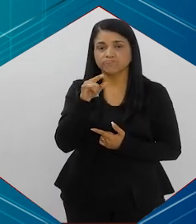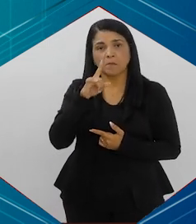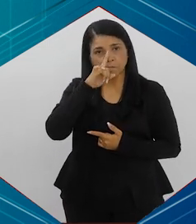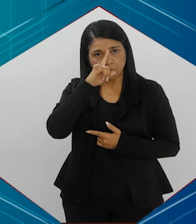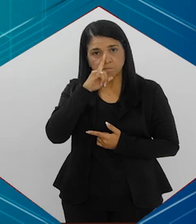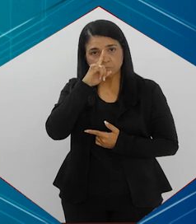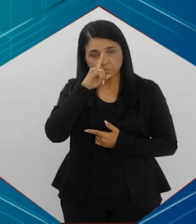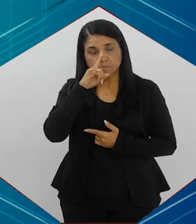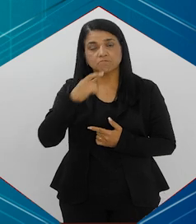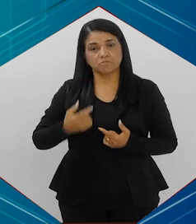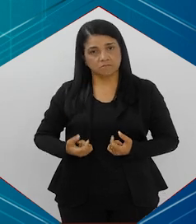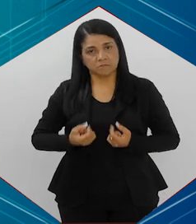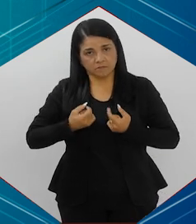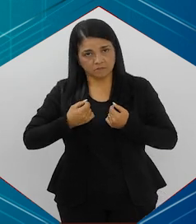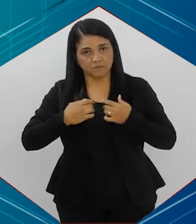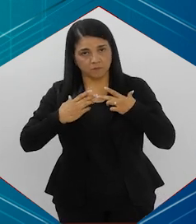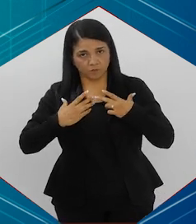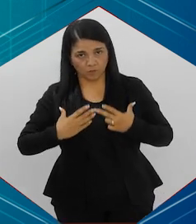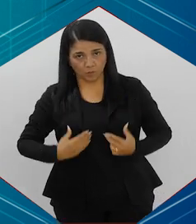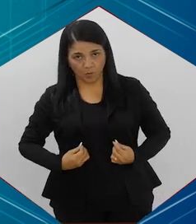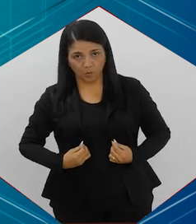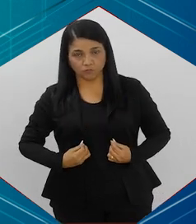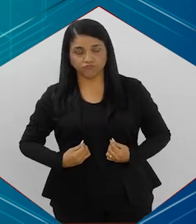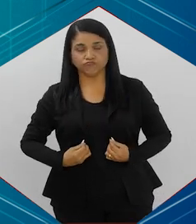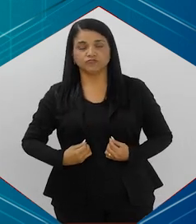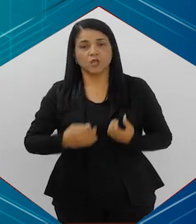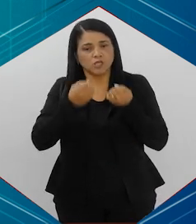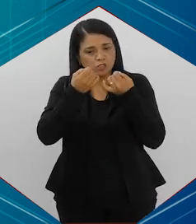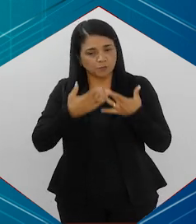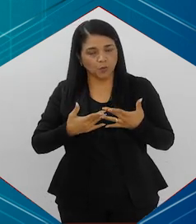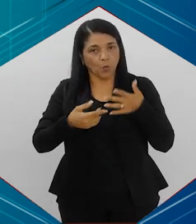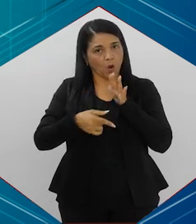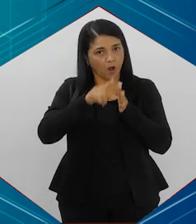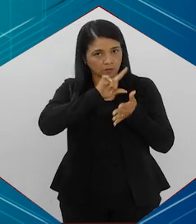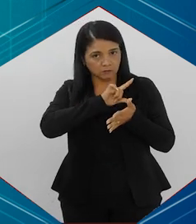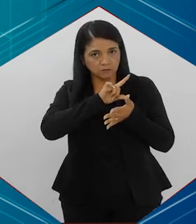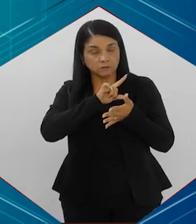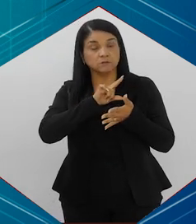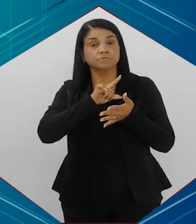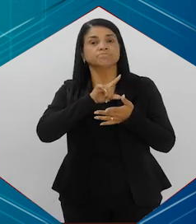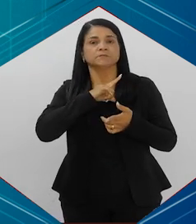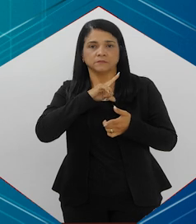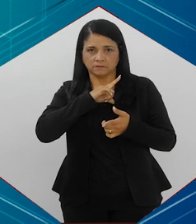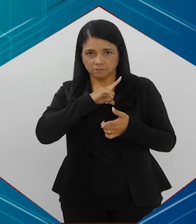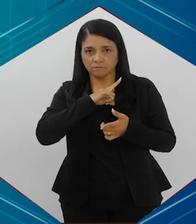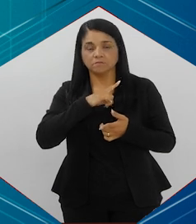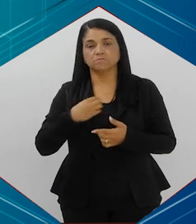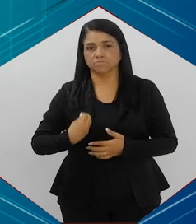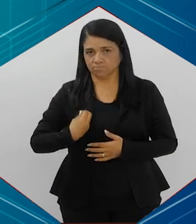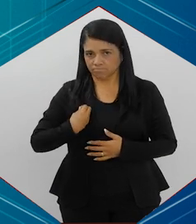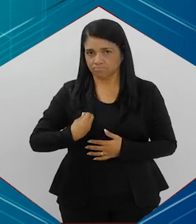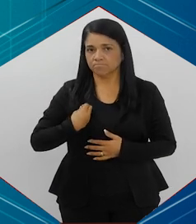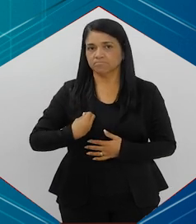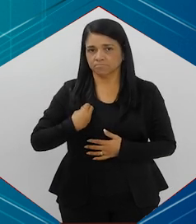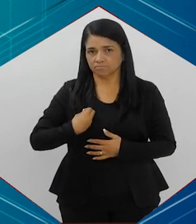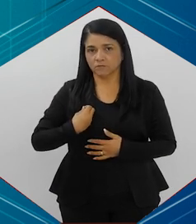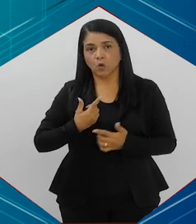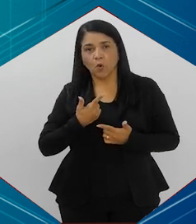vilão do câncer de pulmão, que a gente já falou bastante, mas existem com certeza outros